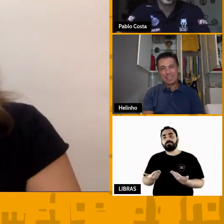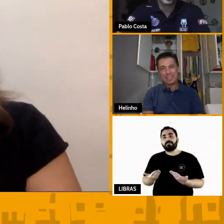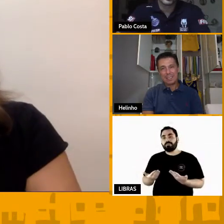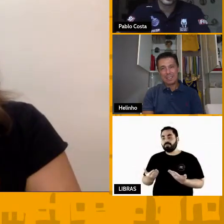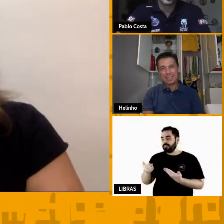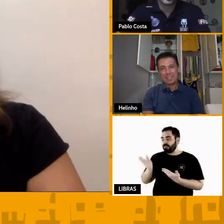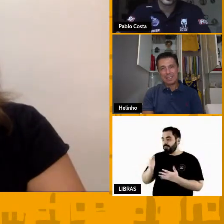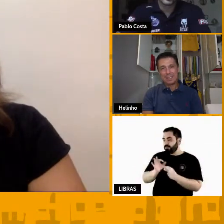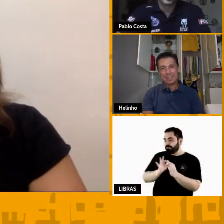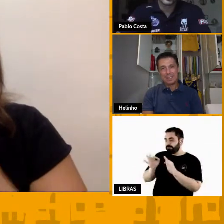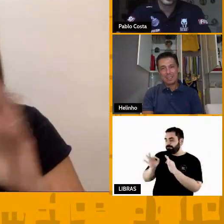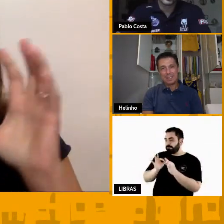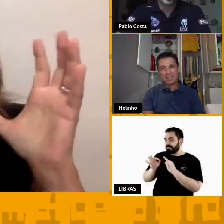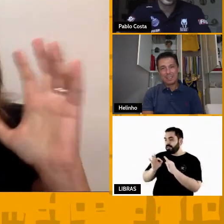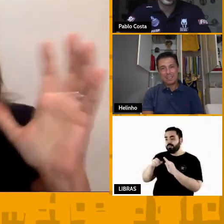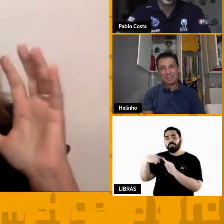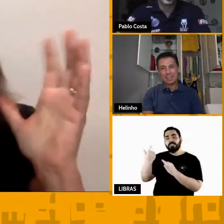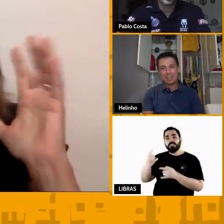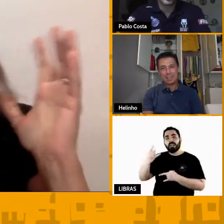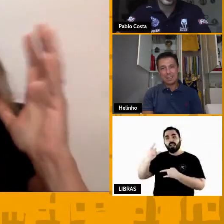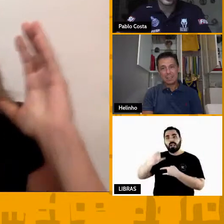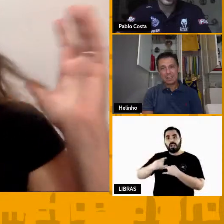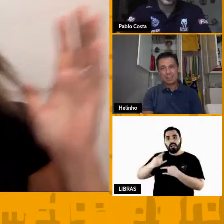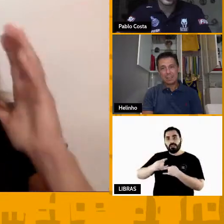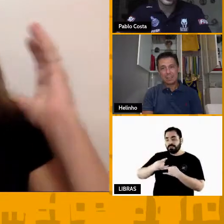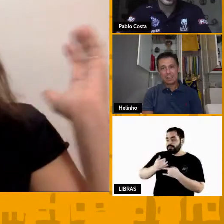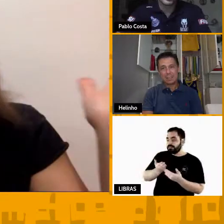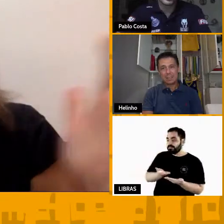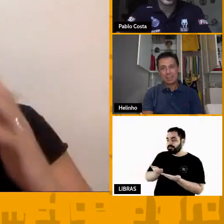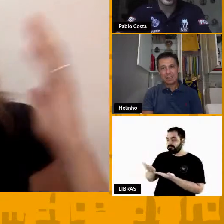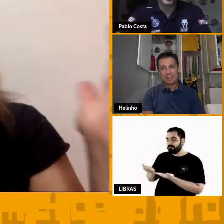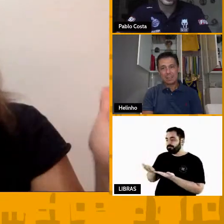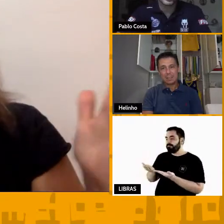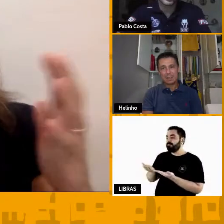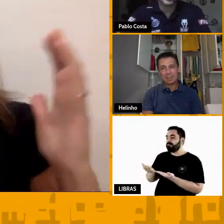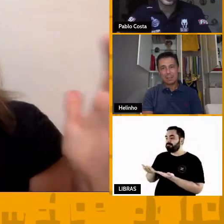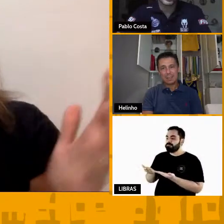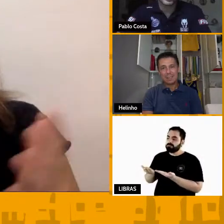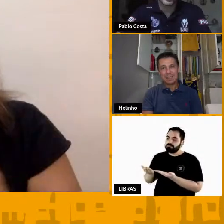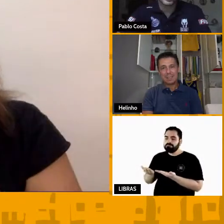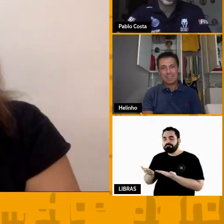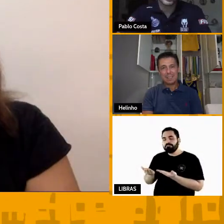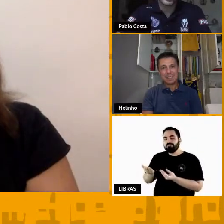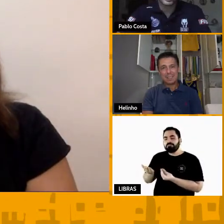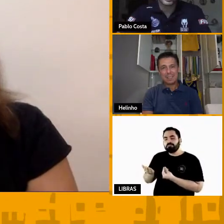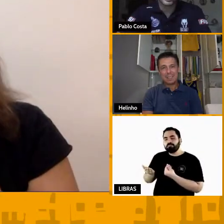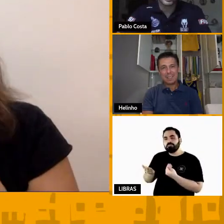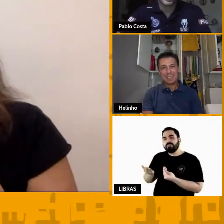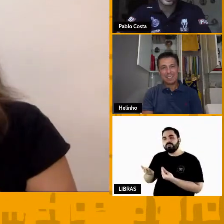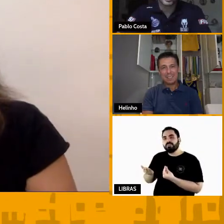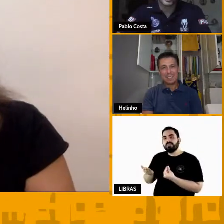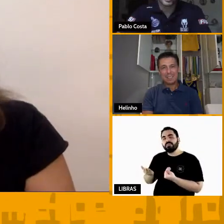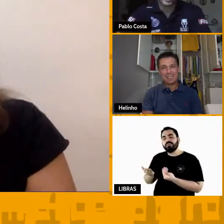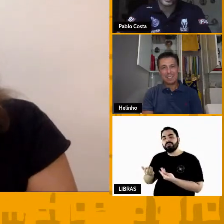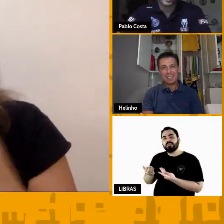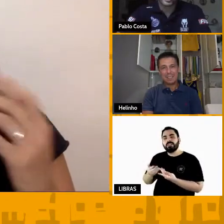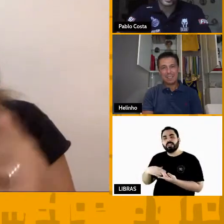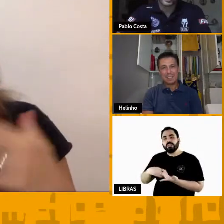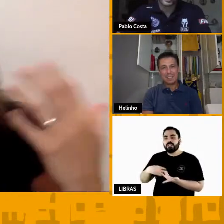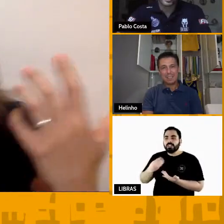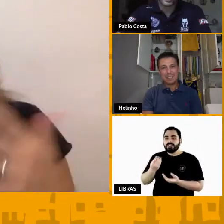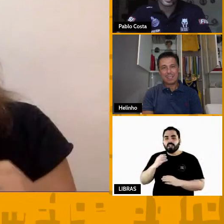aqui para essa live de resposta, fui, reflexo um pouco, afinal de contas, o que é isso que a gente está chamando de comunicação?